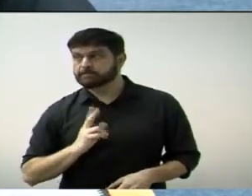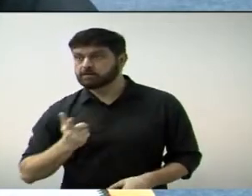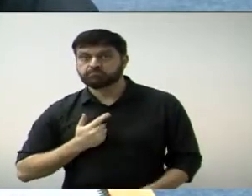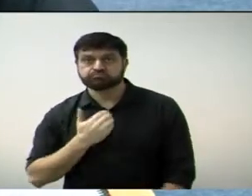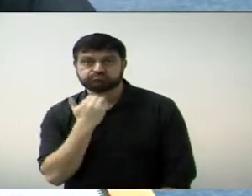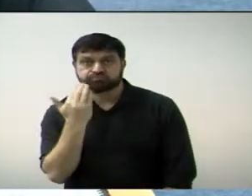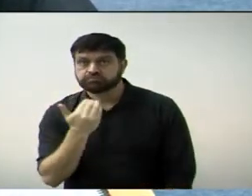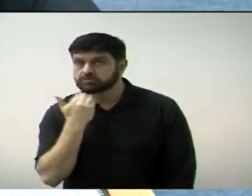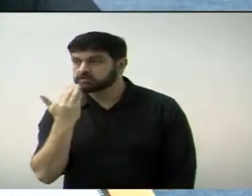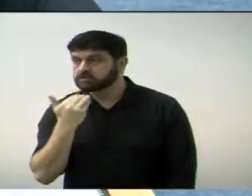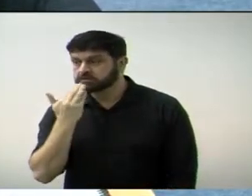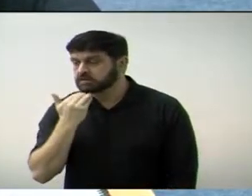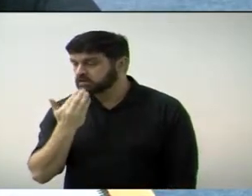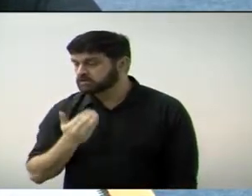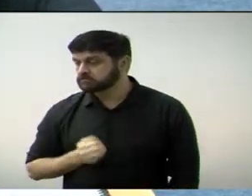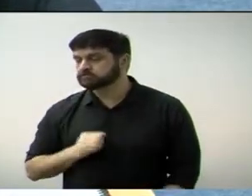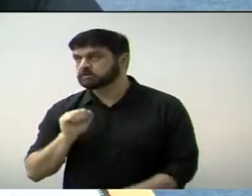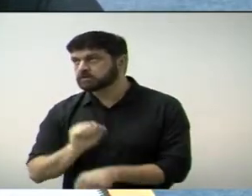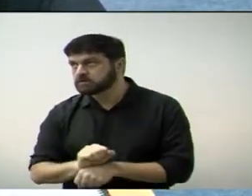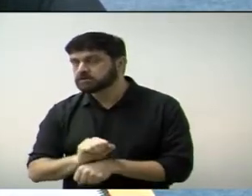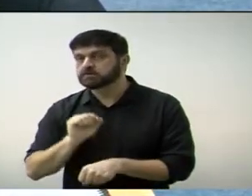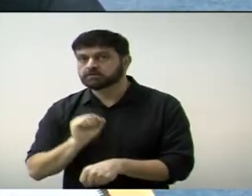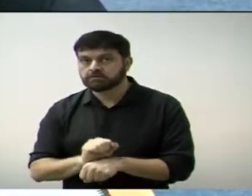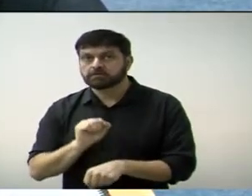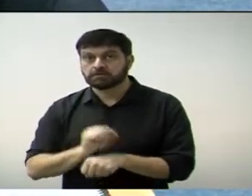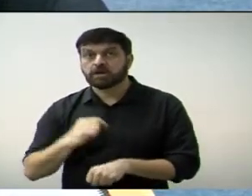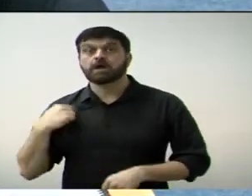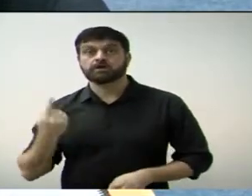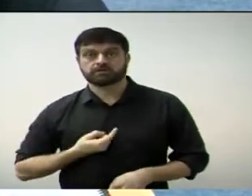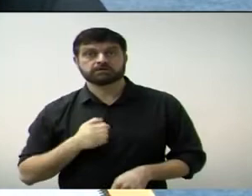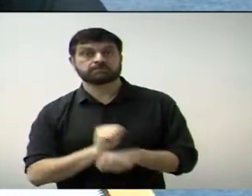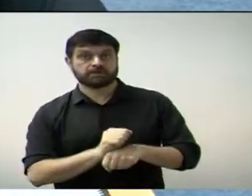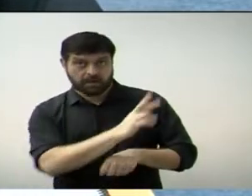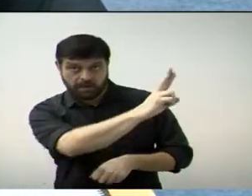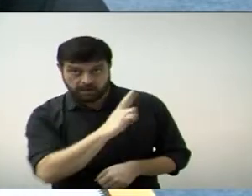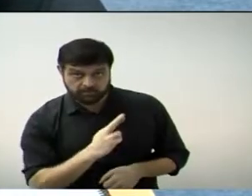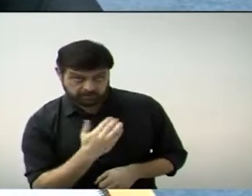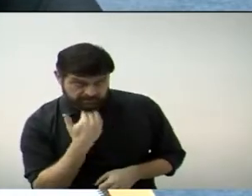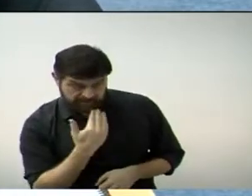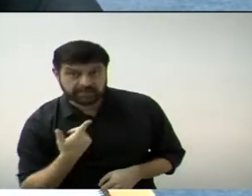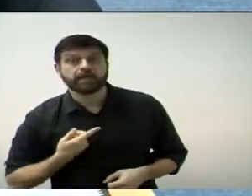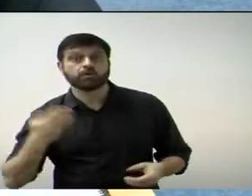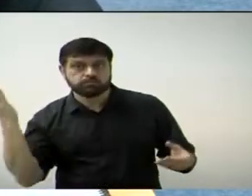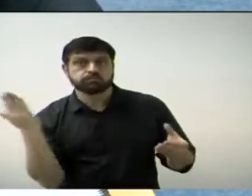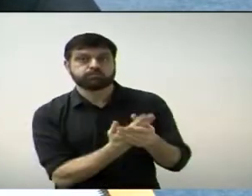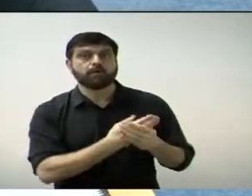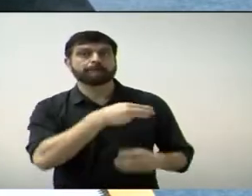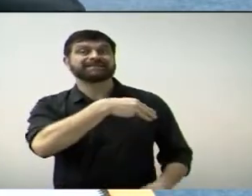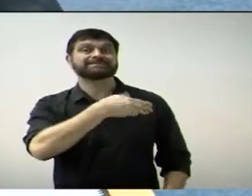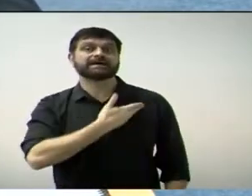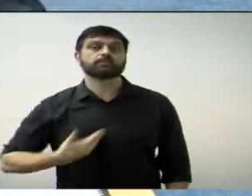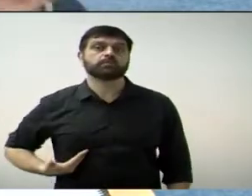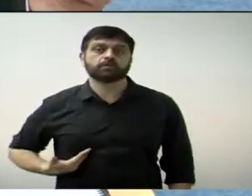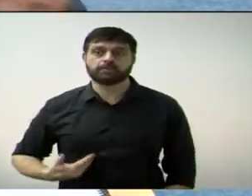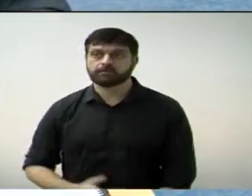respondidos já para essa gestão, e iremos comunicar ao Ministério Público para que o faça. Muito obrigado, presidente.